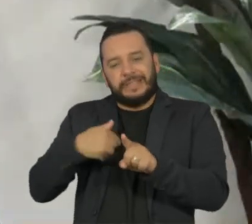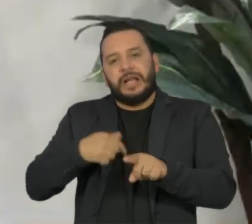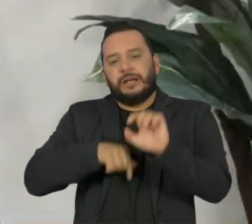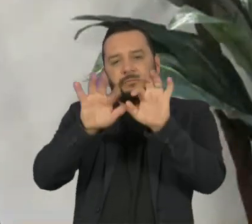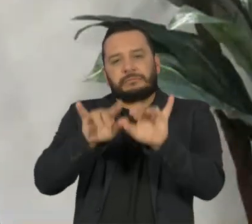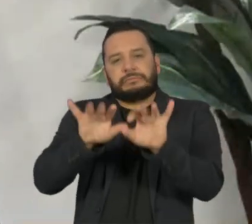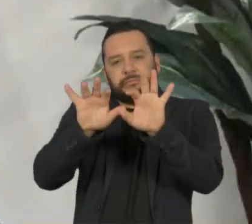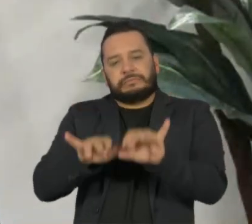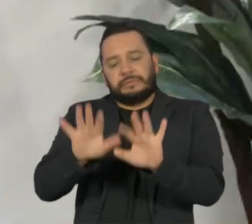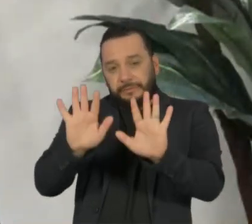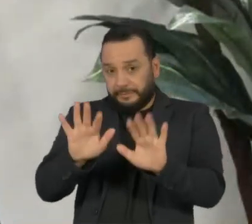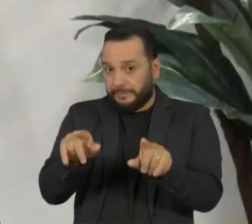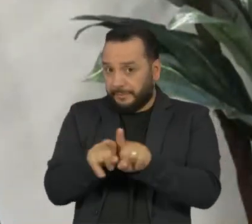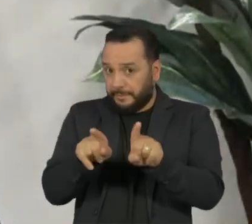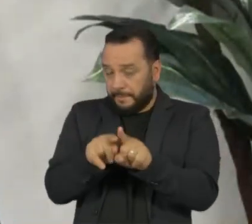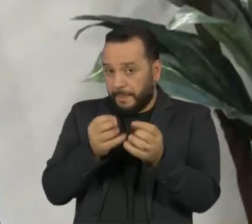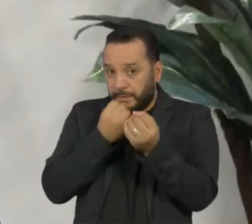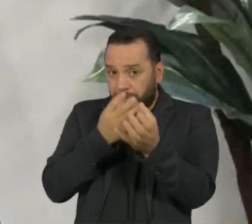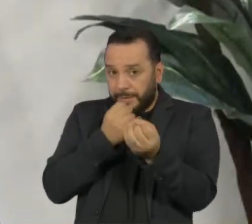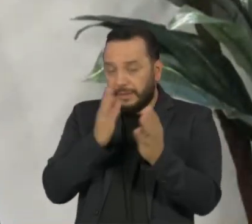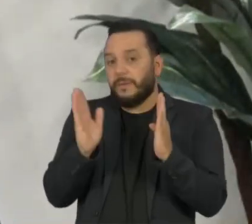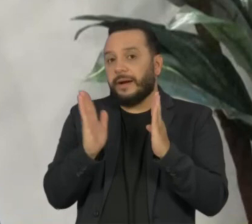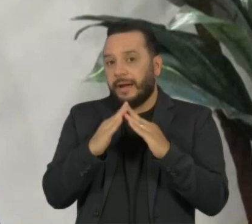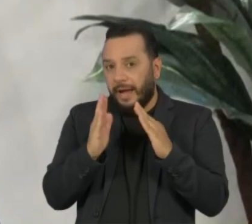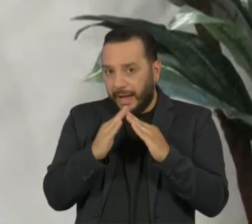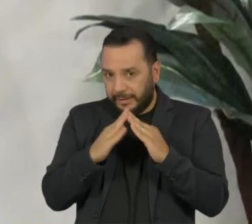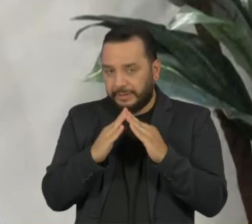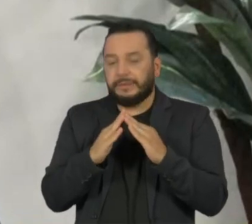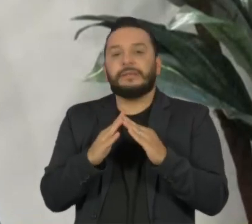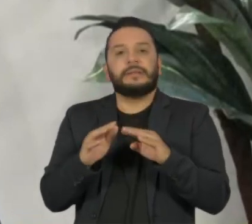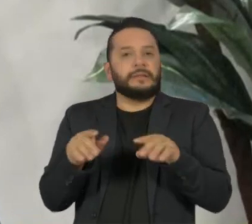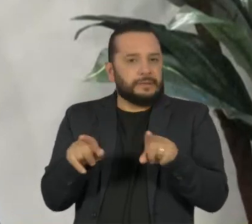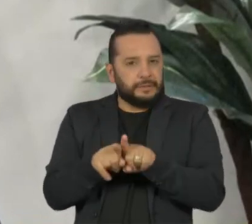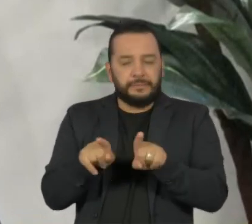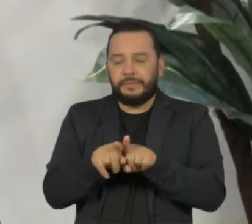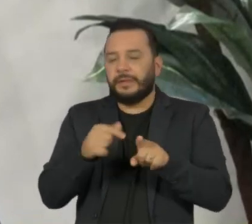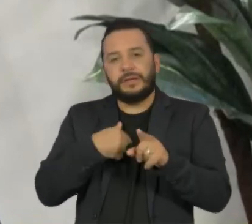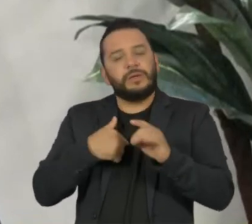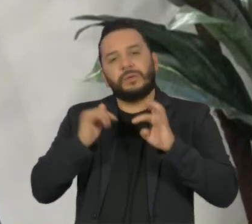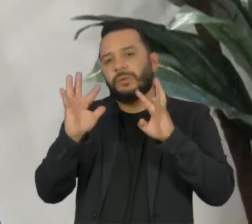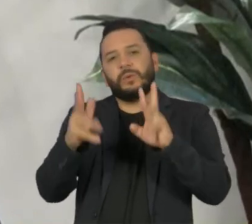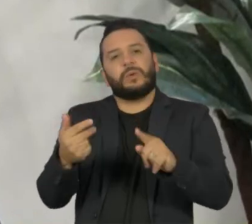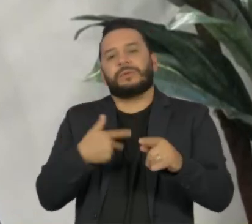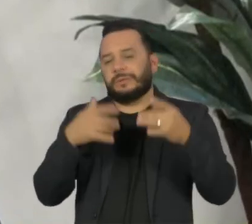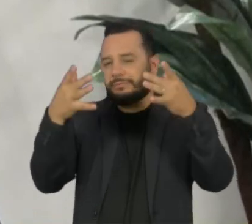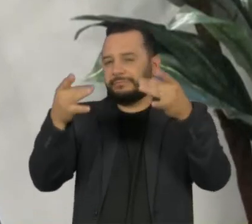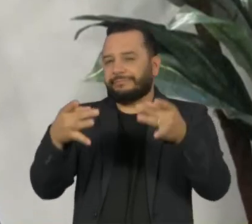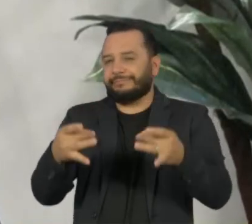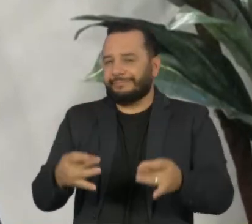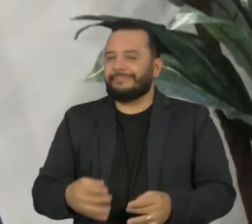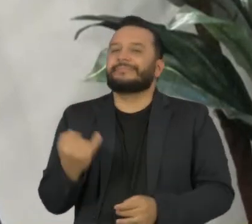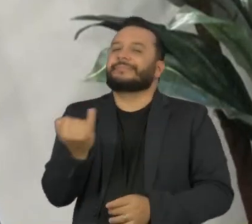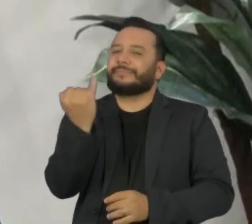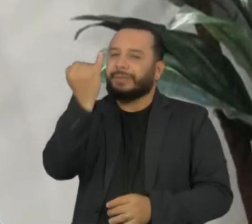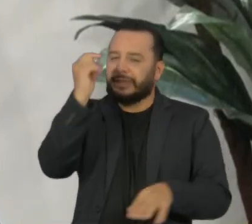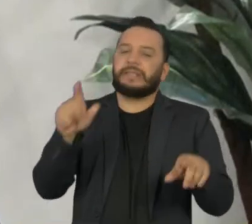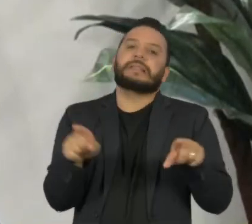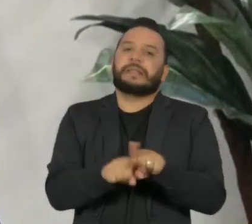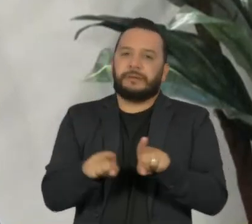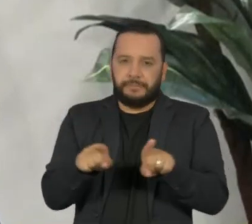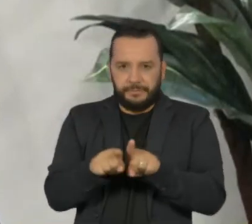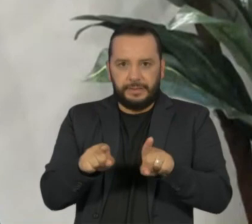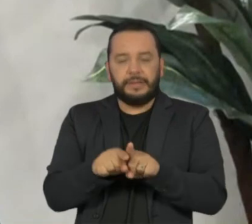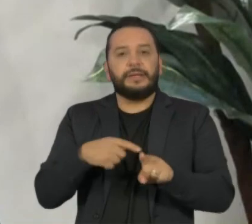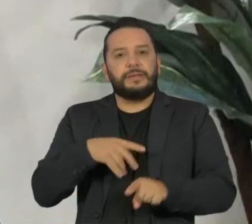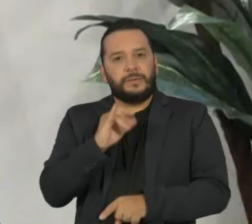disso, os dados seus de imóveis, móveis também, todos os detalhes também é importante estar nessa